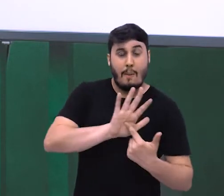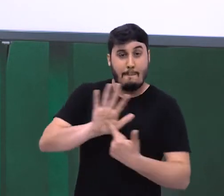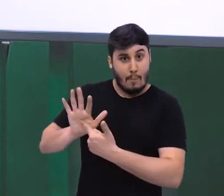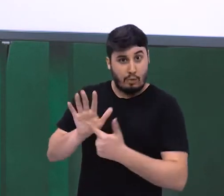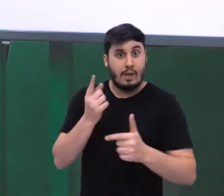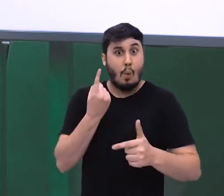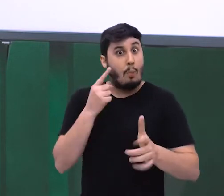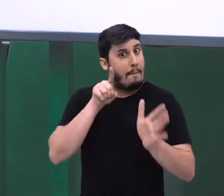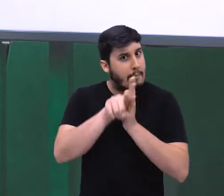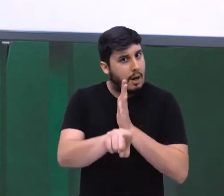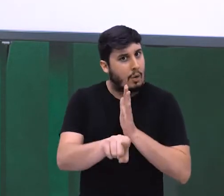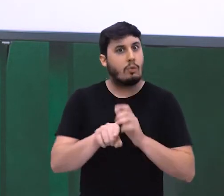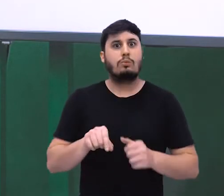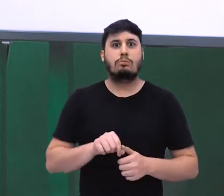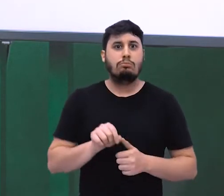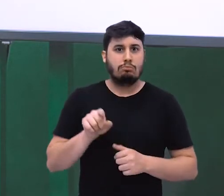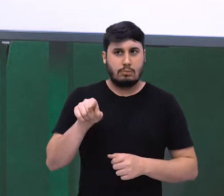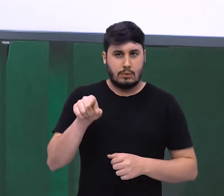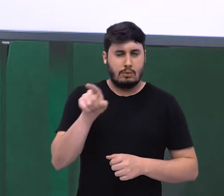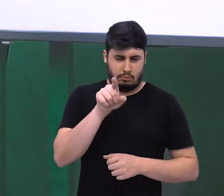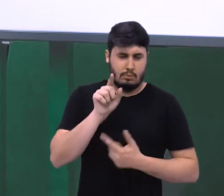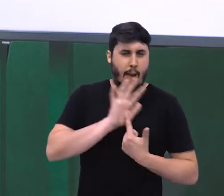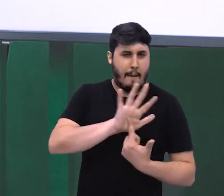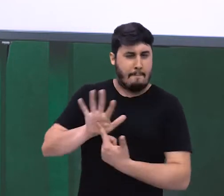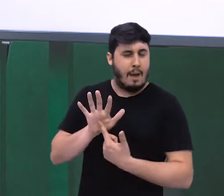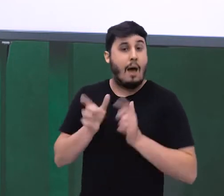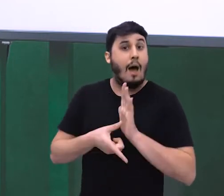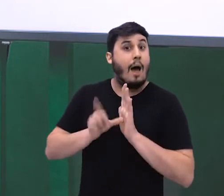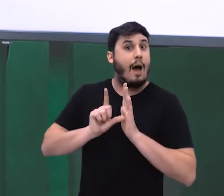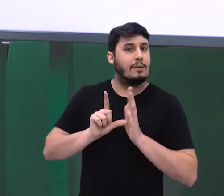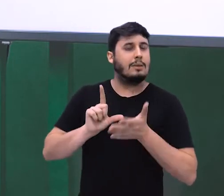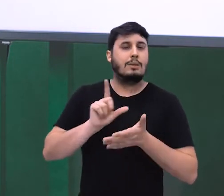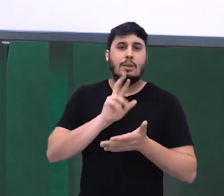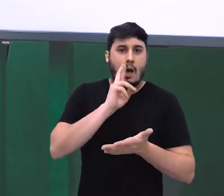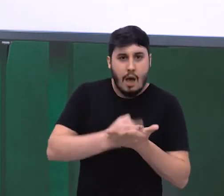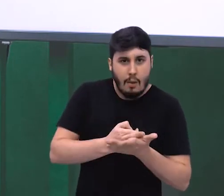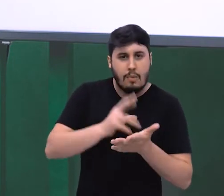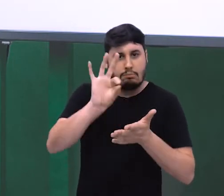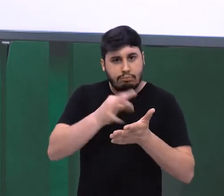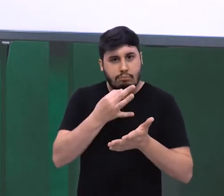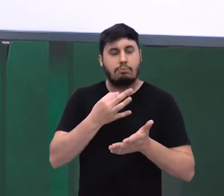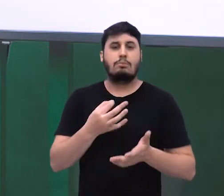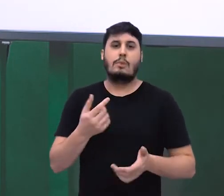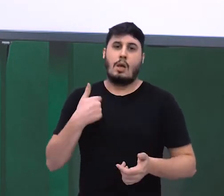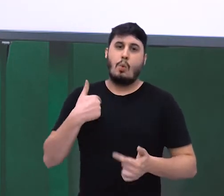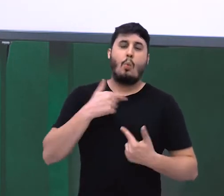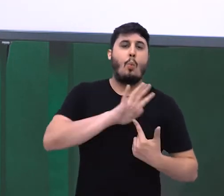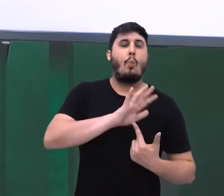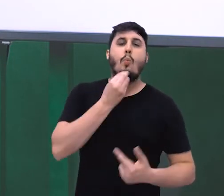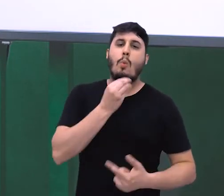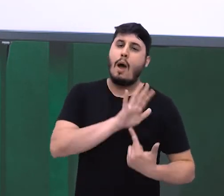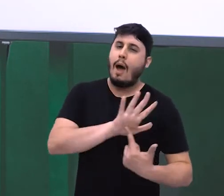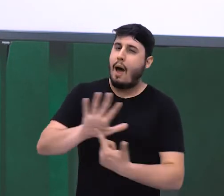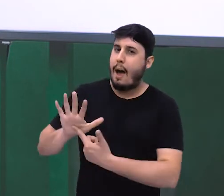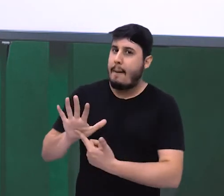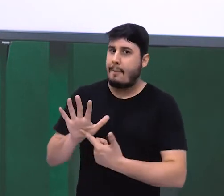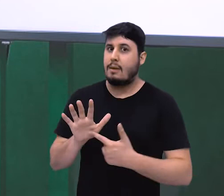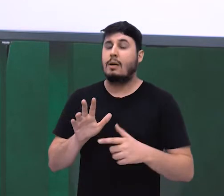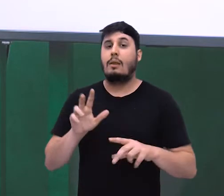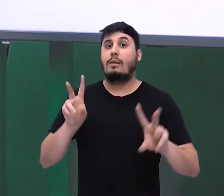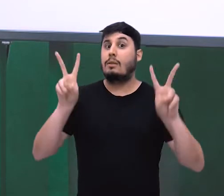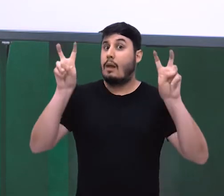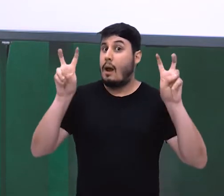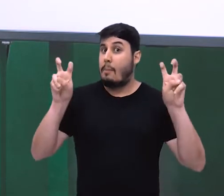Eu vou apresentar a questão e, antes de a gente fazer a correção dela, eu vou apresentar para vocês essas